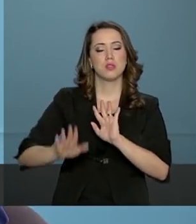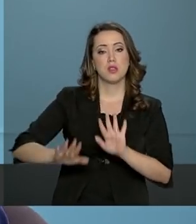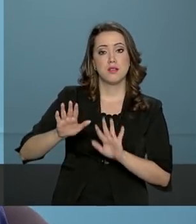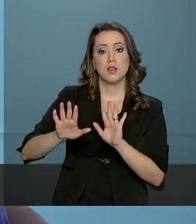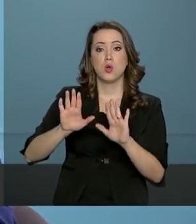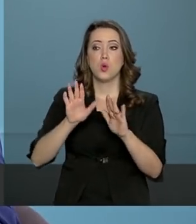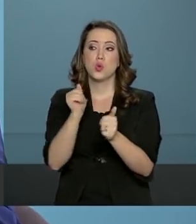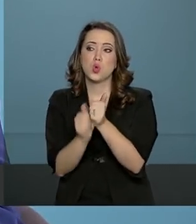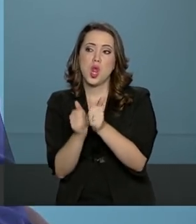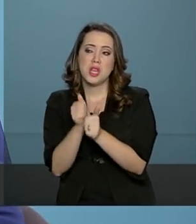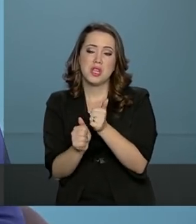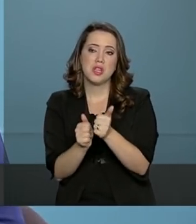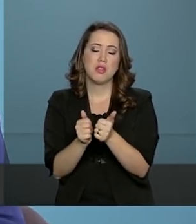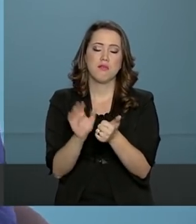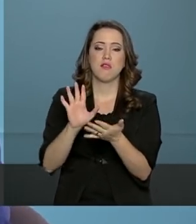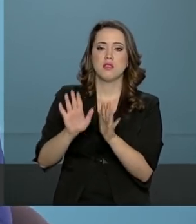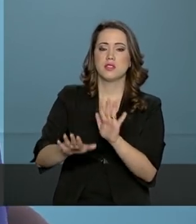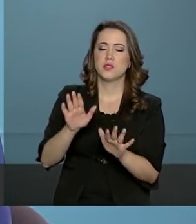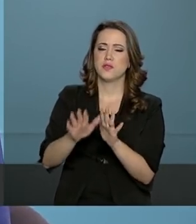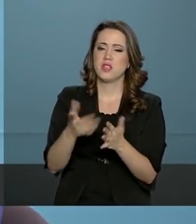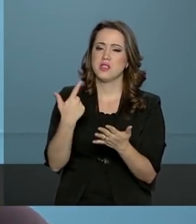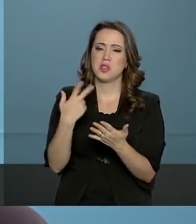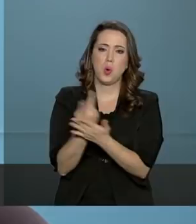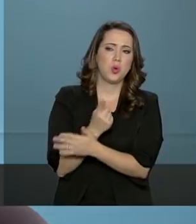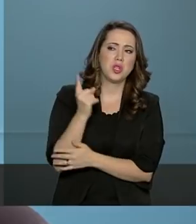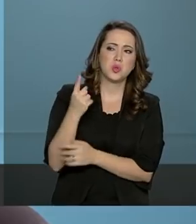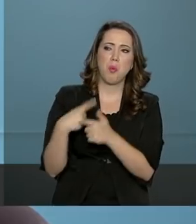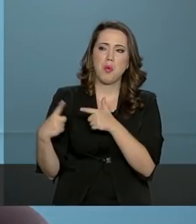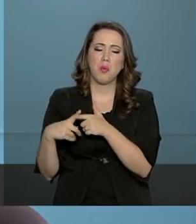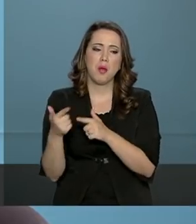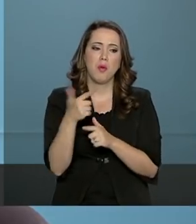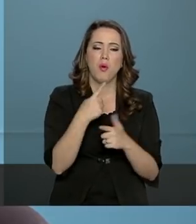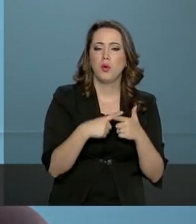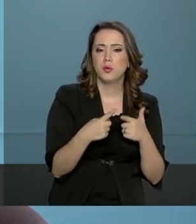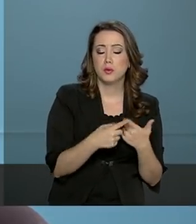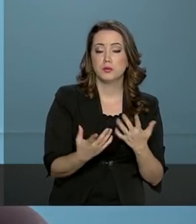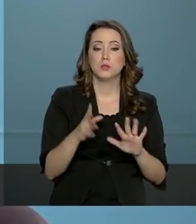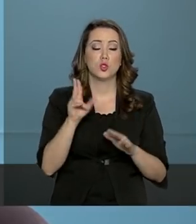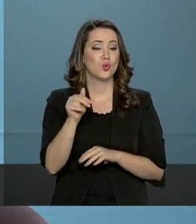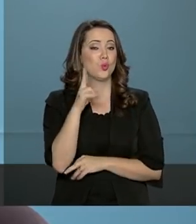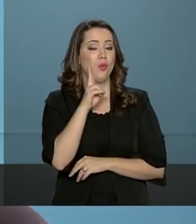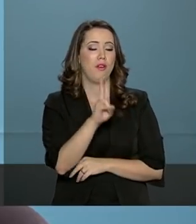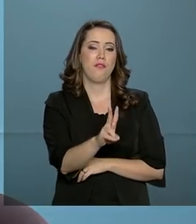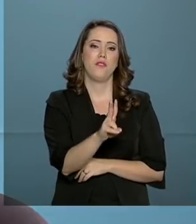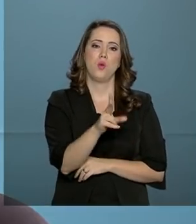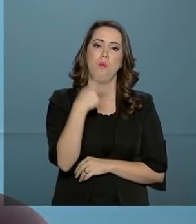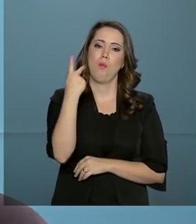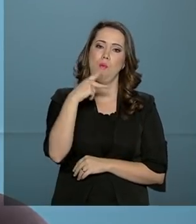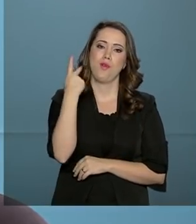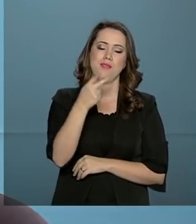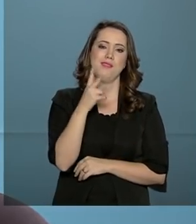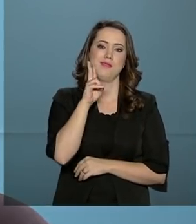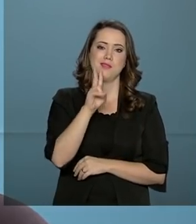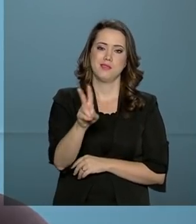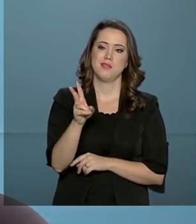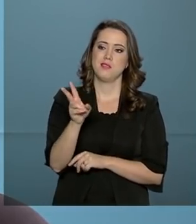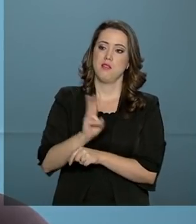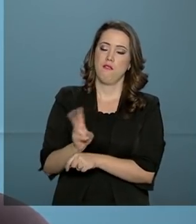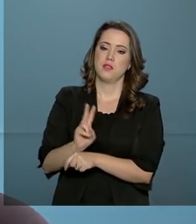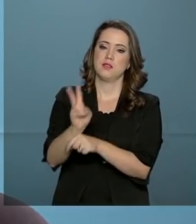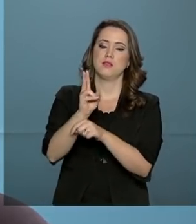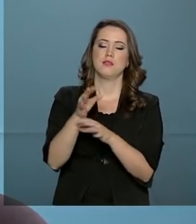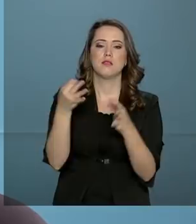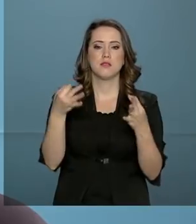acontecendo aquilo, mas a gente nunca viu políticas públicas de fato, de fato, para fiscalizar. A gente nunca viu mecanismo, de fato,